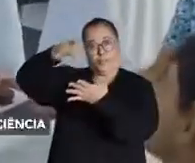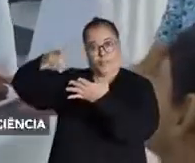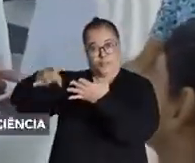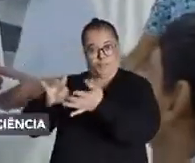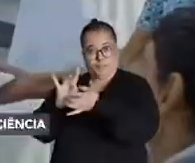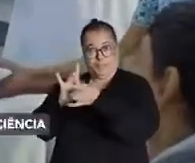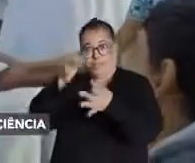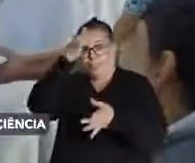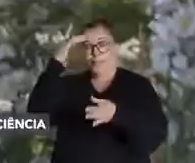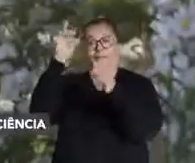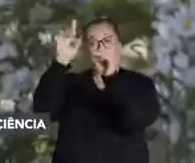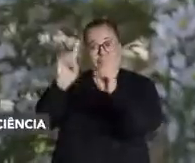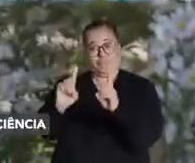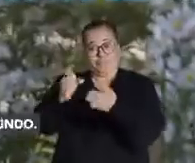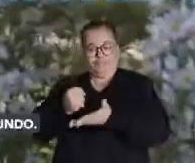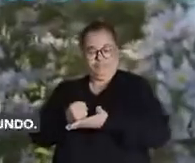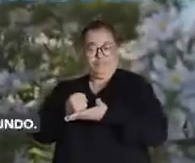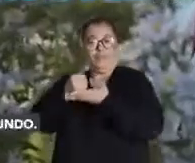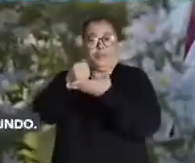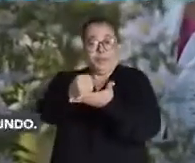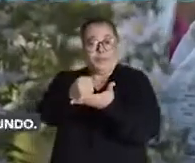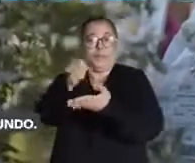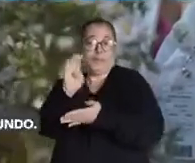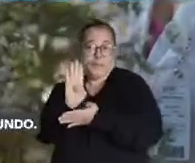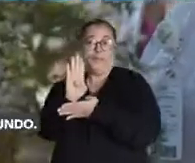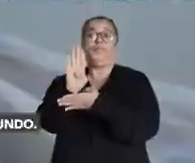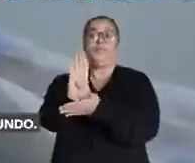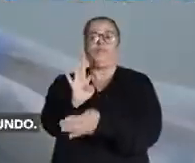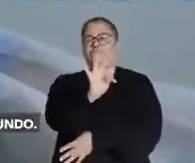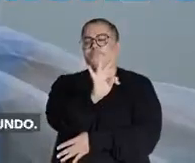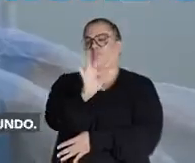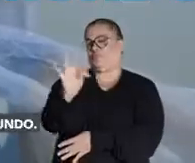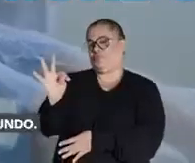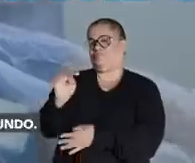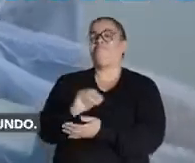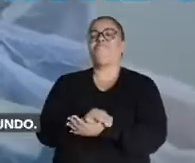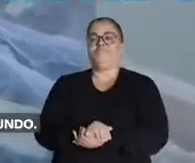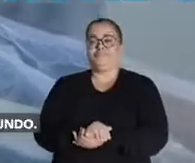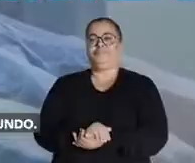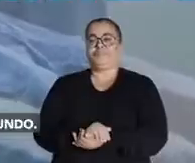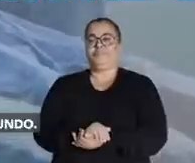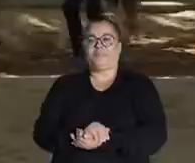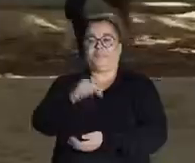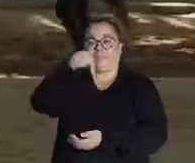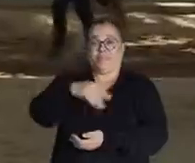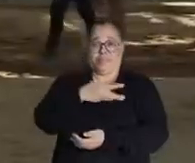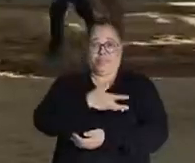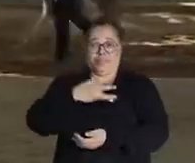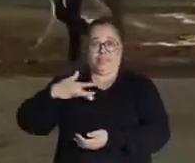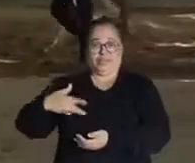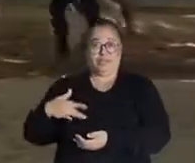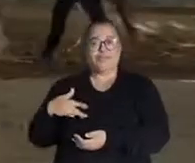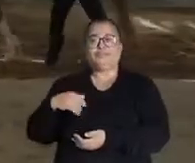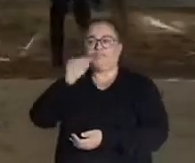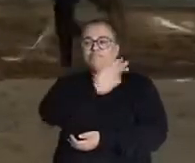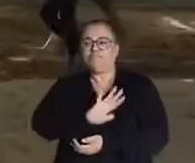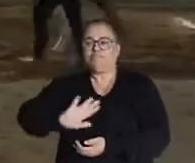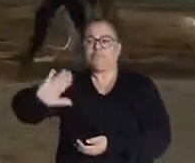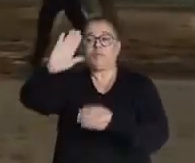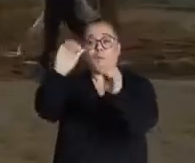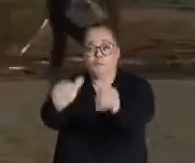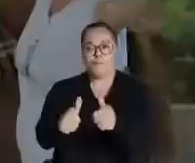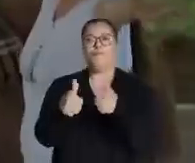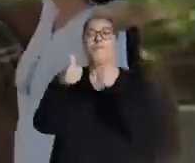oferece às pessoas com deficiência uma completa rede de apoio e assistência de primeiro mundo. Aqui, a saúde